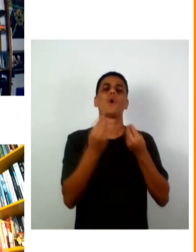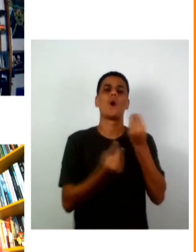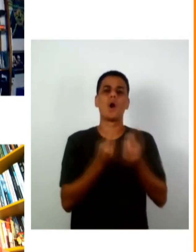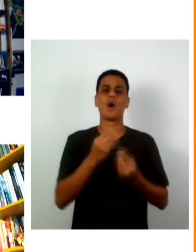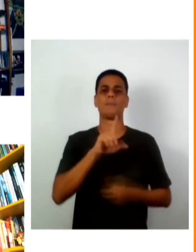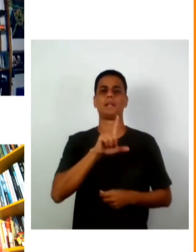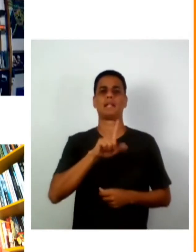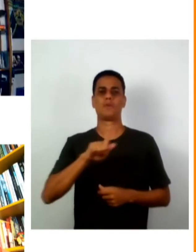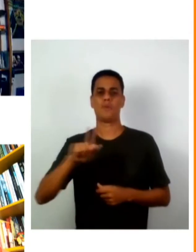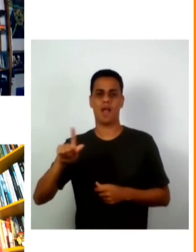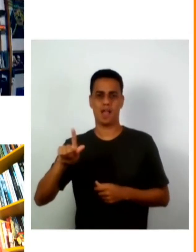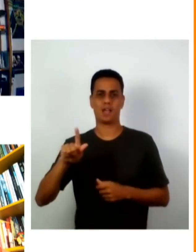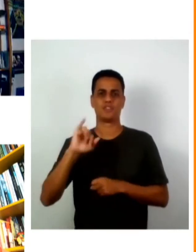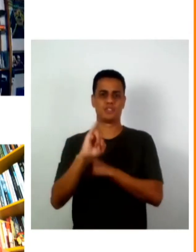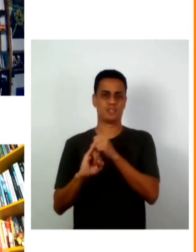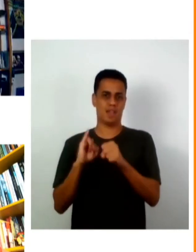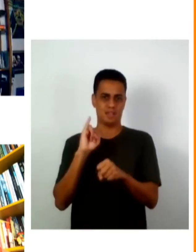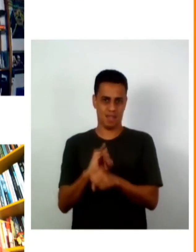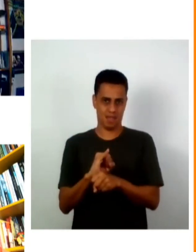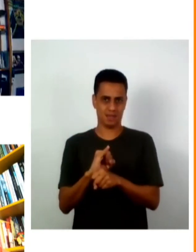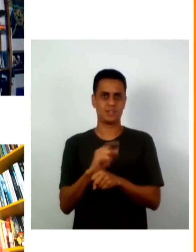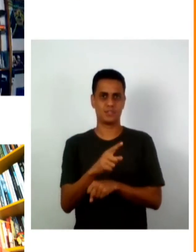essa aposta de